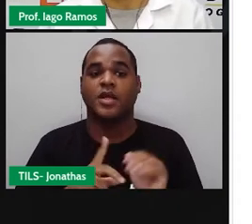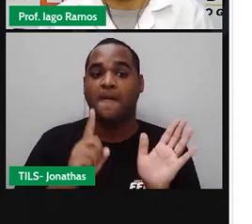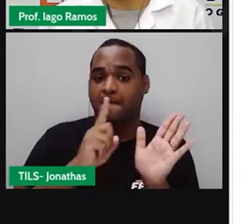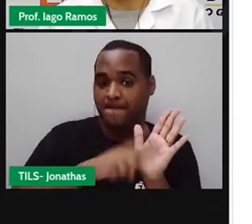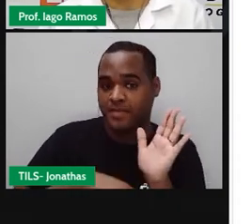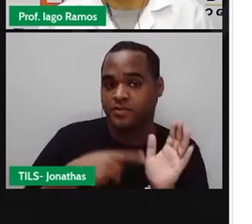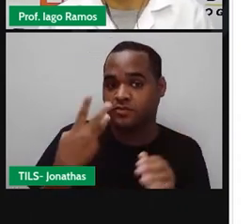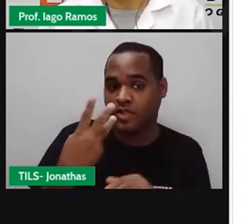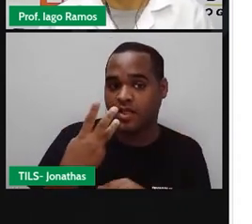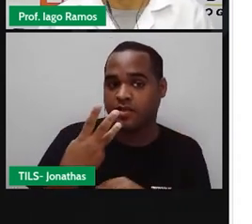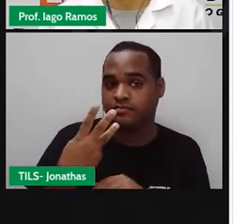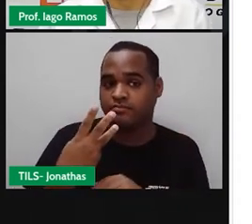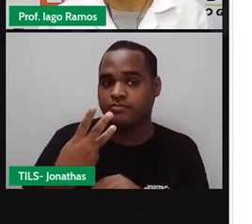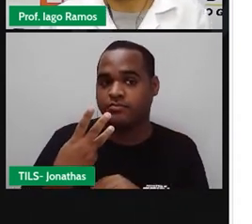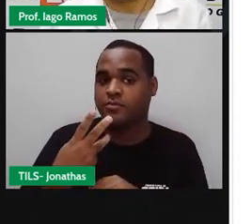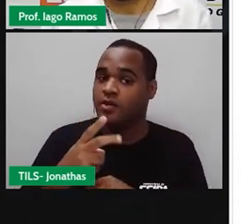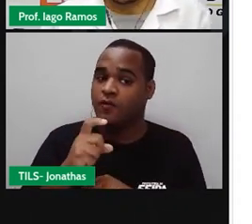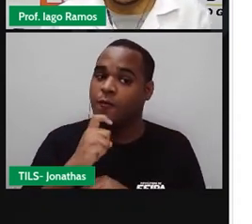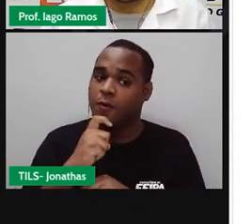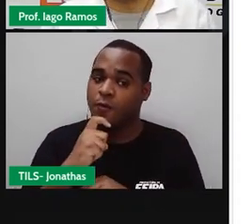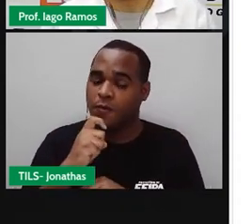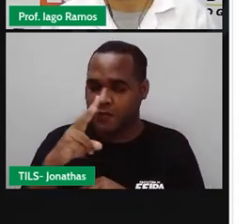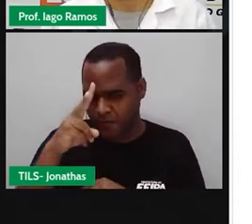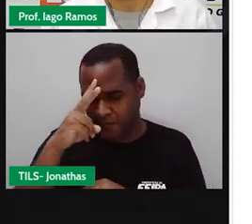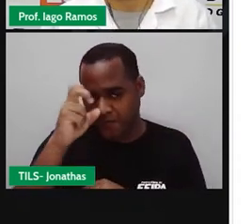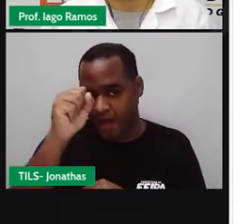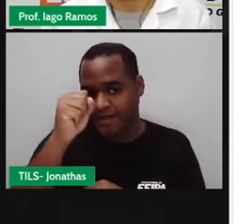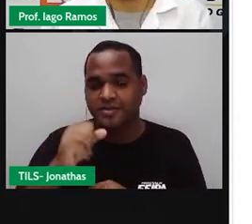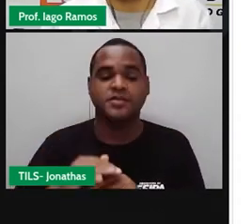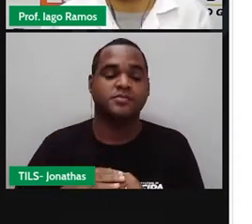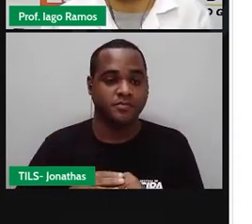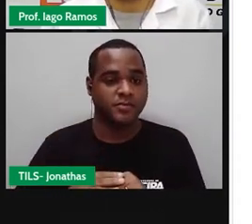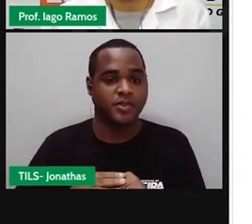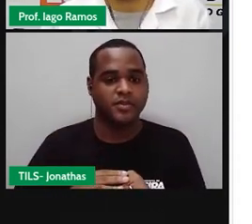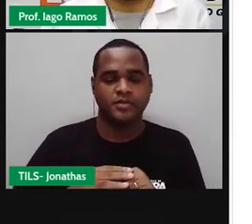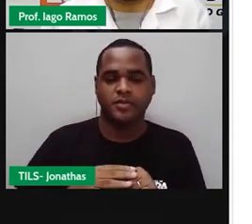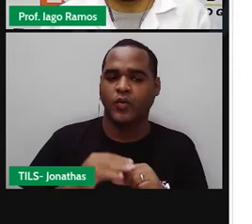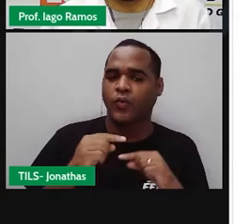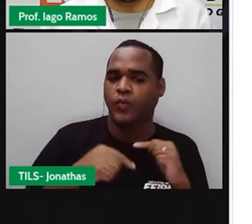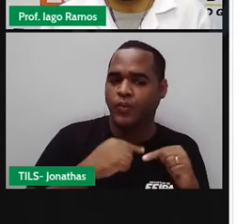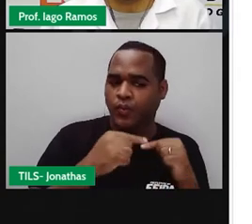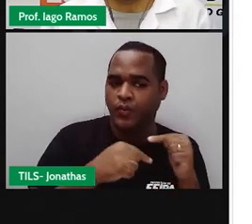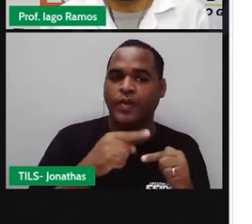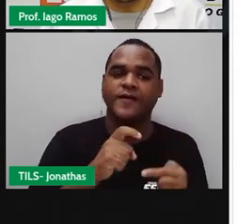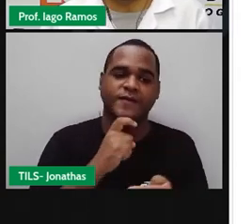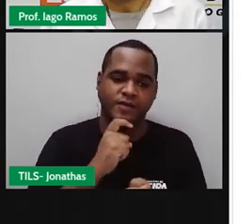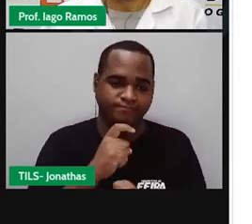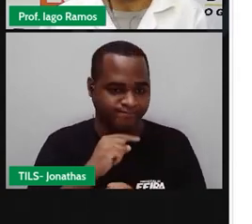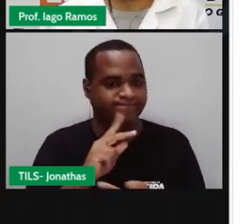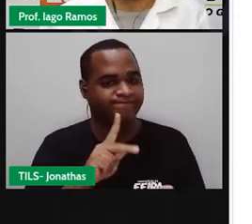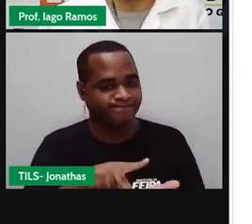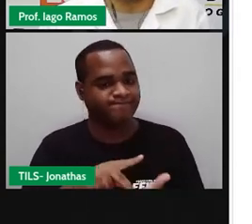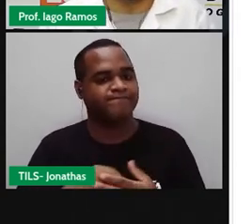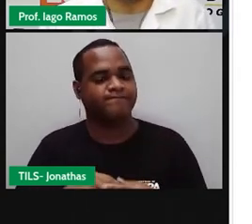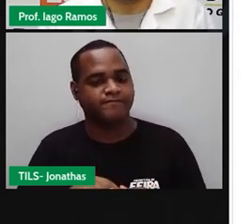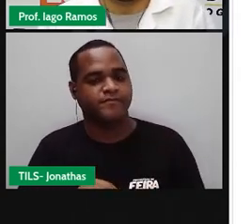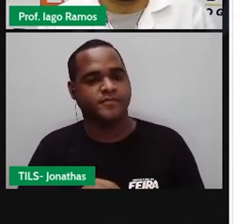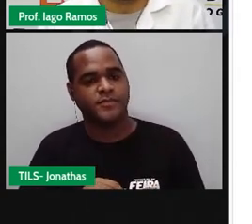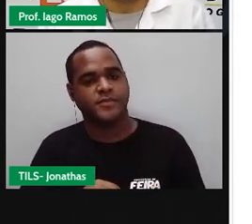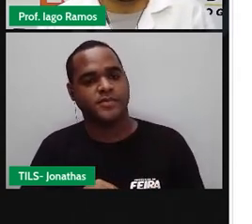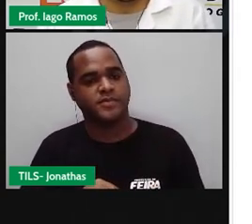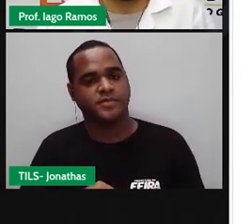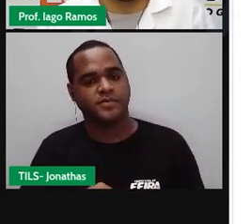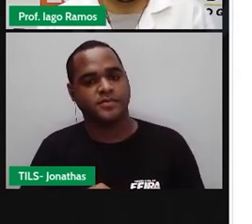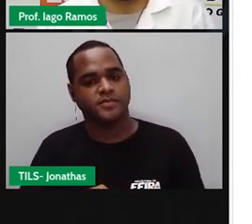3 graus Celsius está mais frio. É uma temperatura cada vez menor. Então, é menor. Certo? Ou então você pensa,